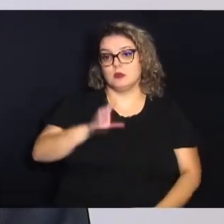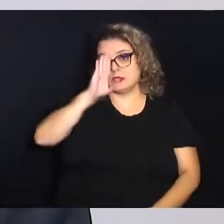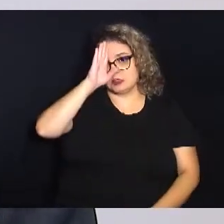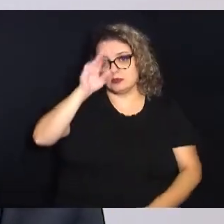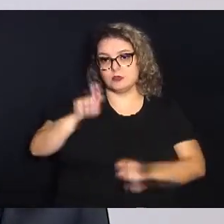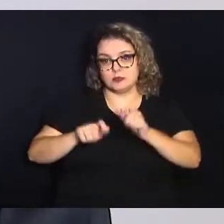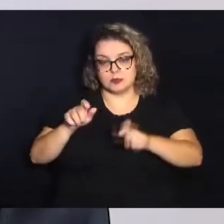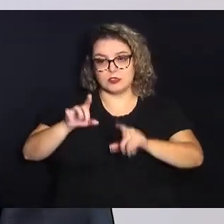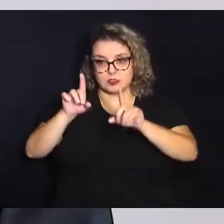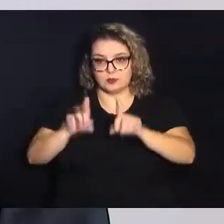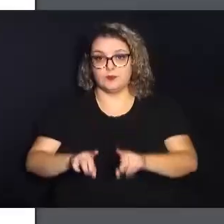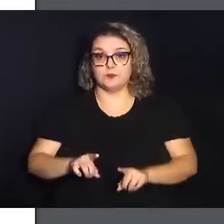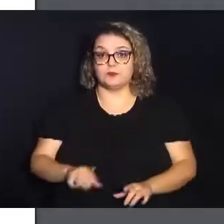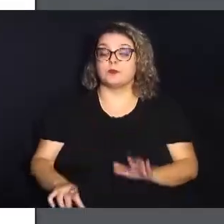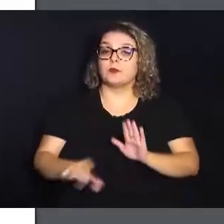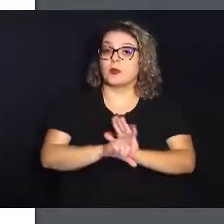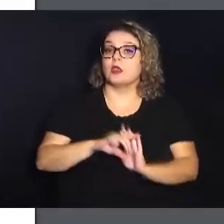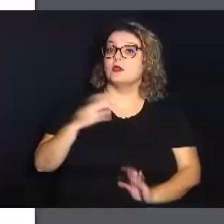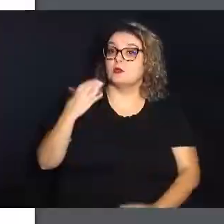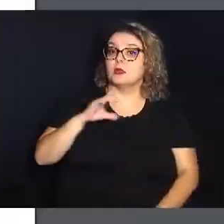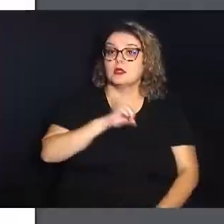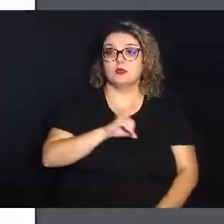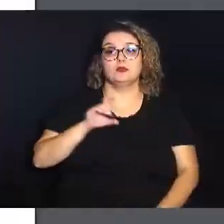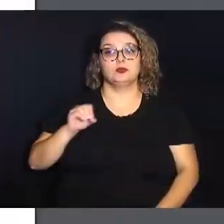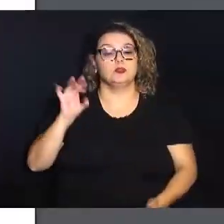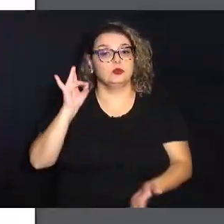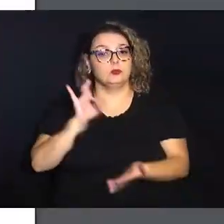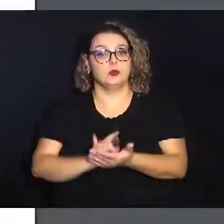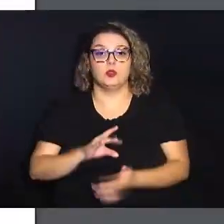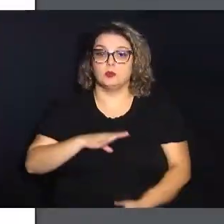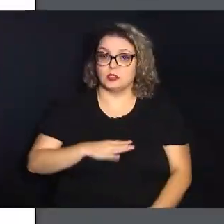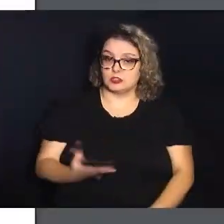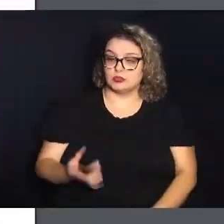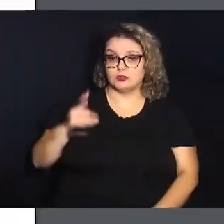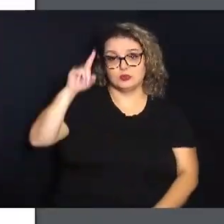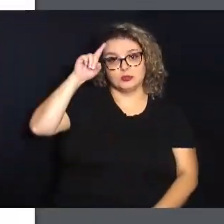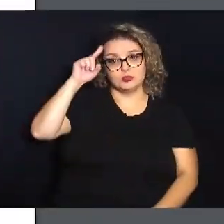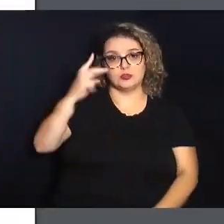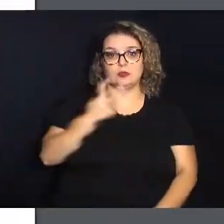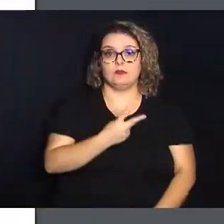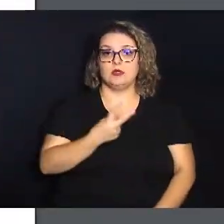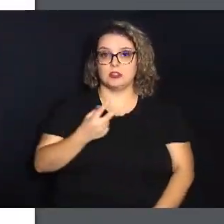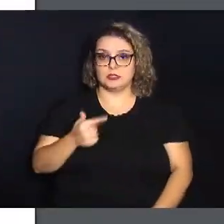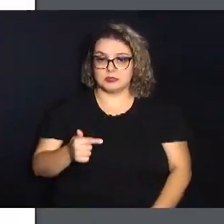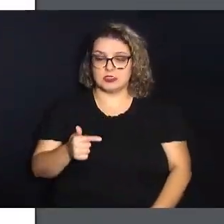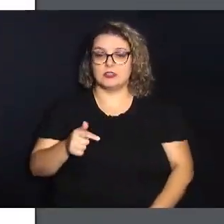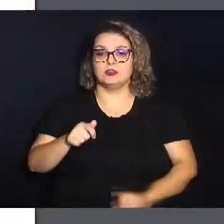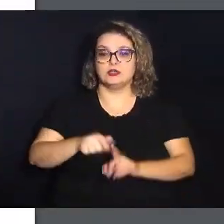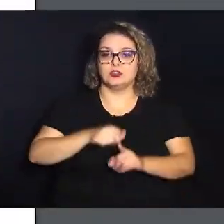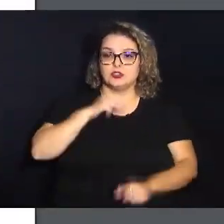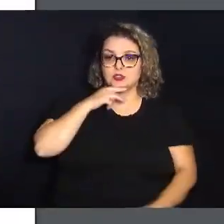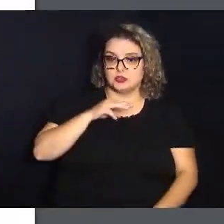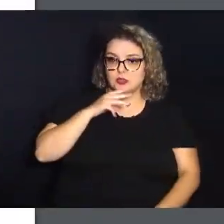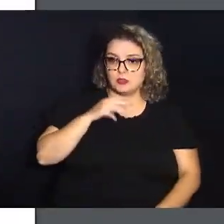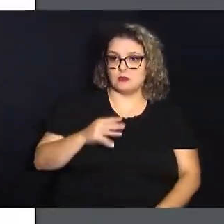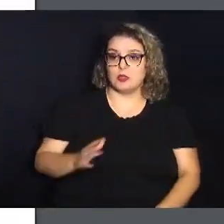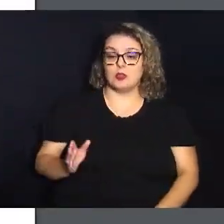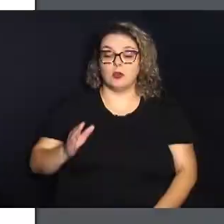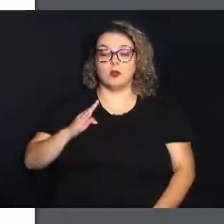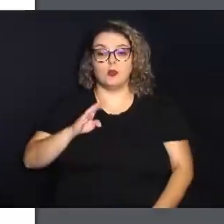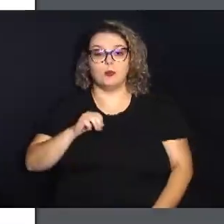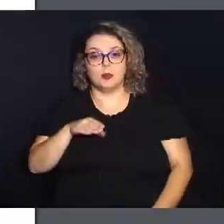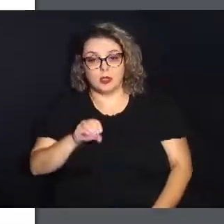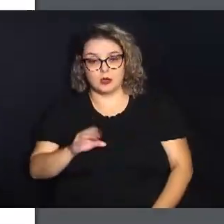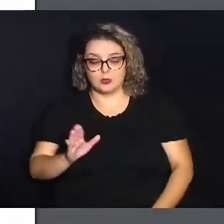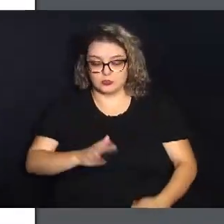principalmente pessoas com deficiência A lei foi publicada no Diário Oficial do Município no dia 27 de março O